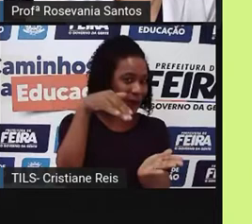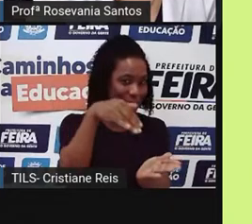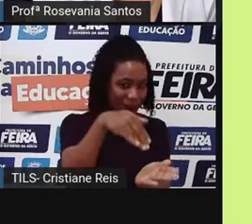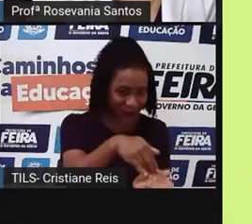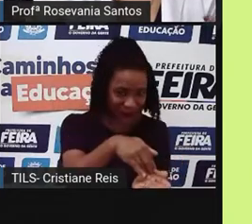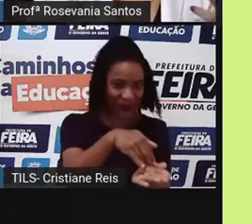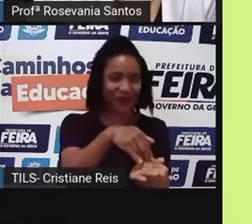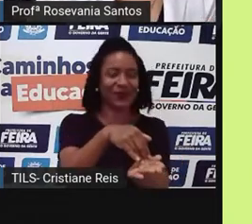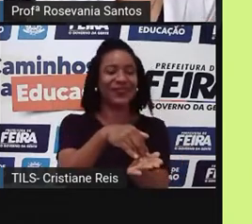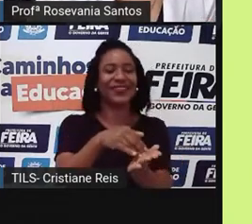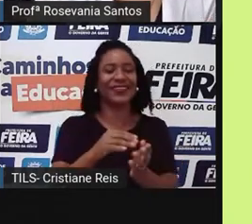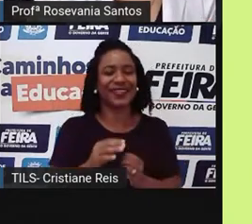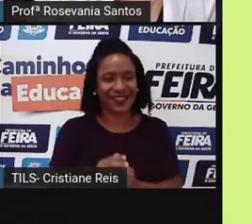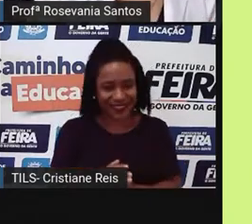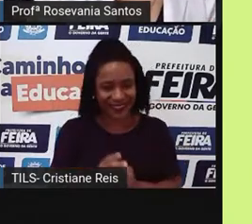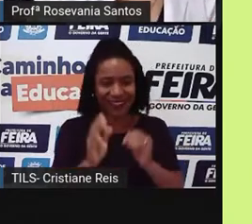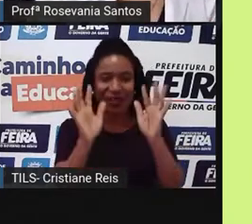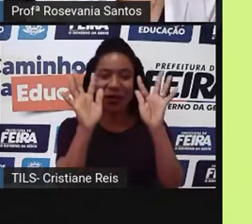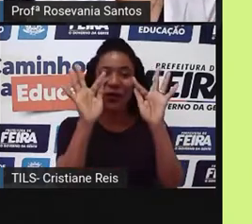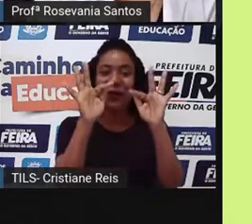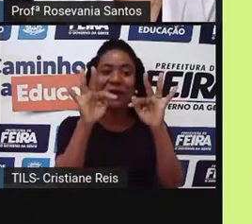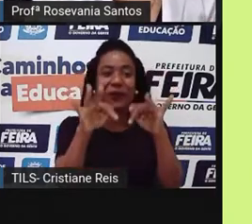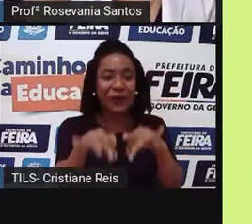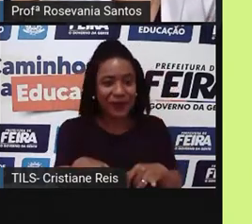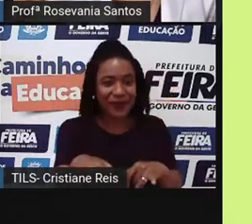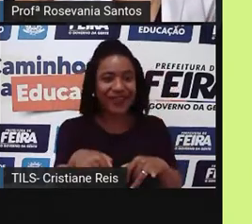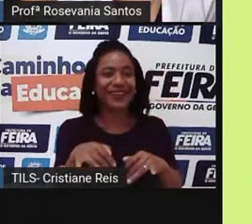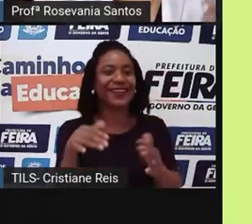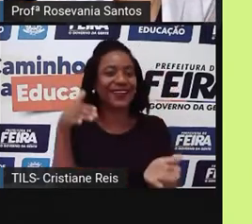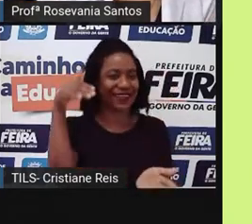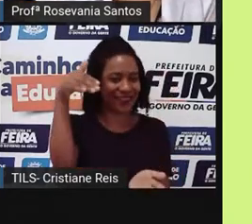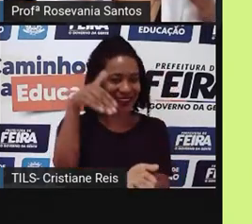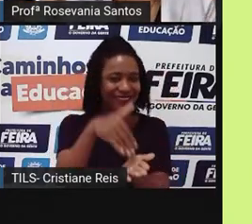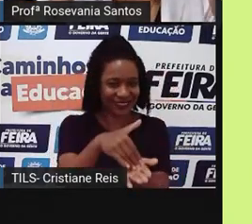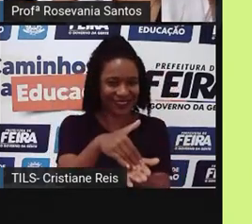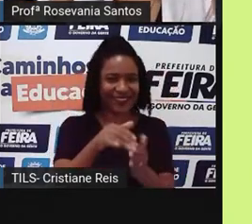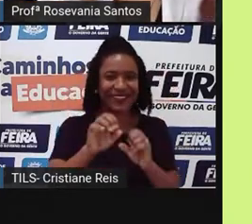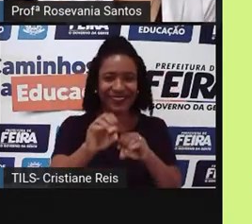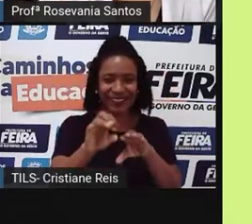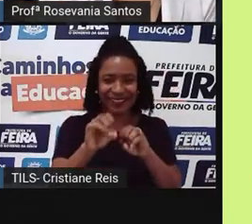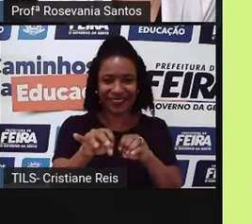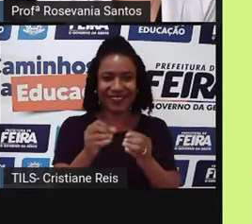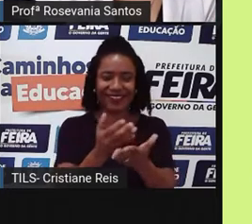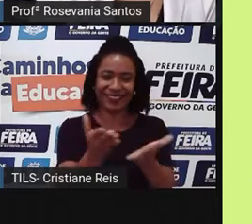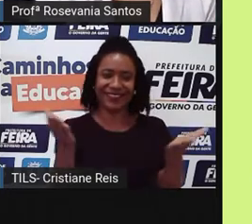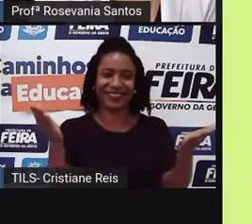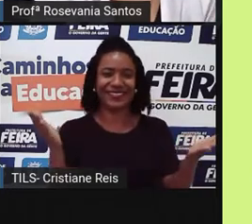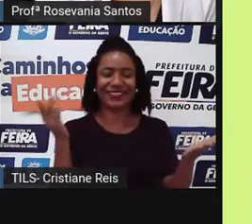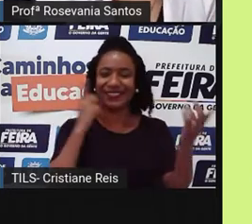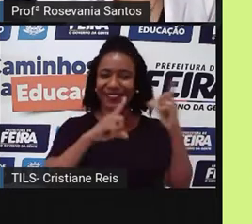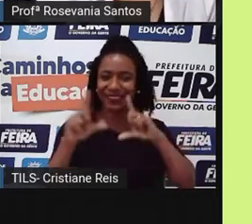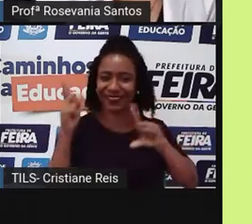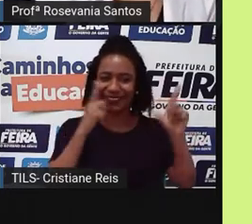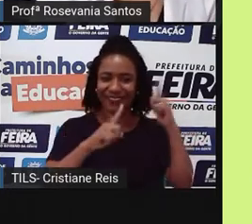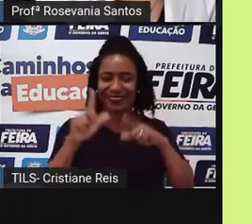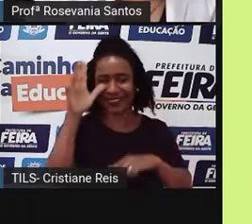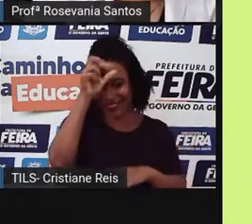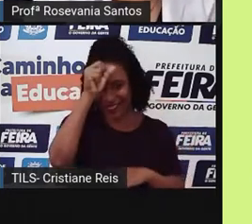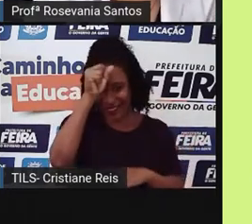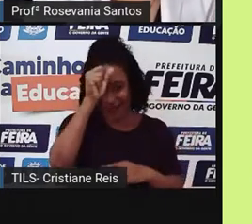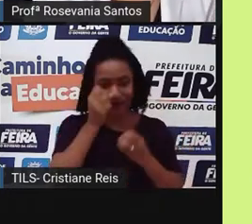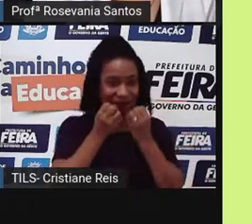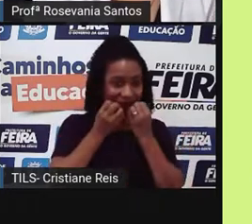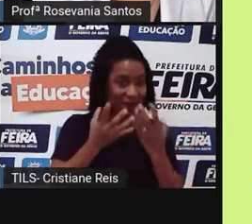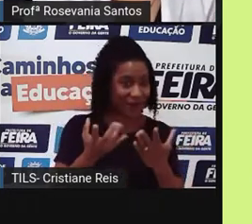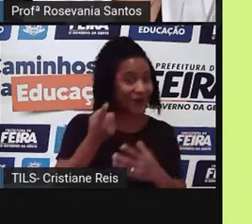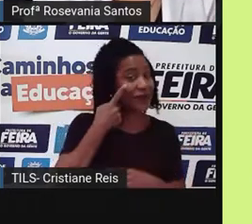agora já nesse finalzinho, nessa reta final. E eu espero que vocês tenham conseguido aprender muitas coisas. Vamos lá,